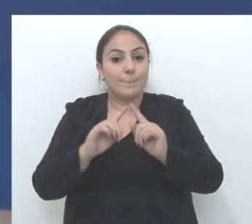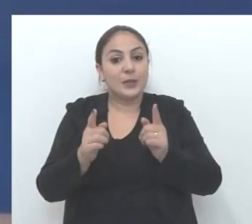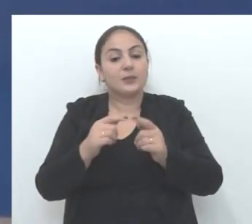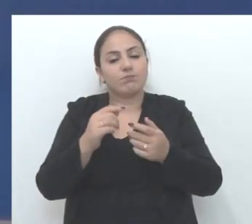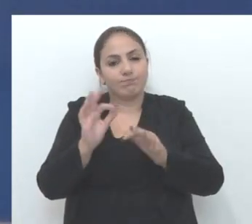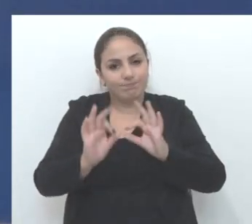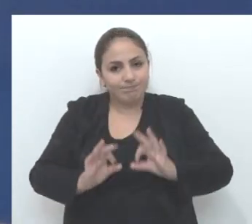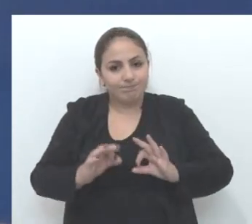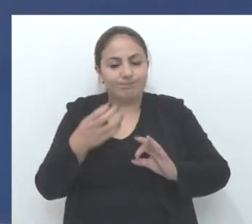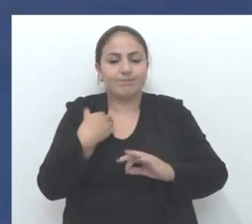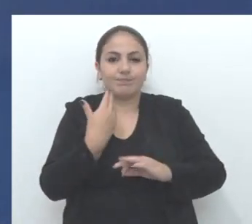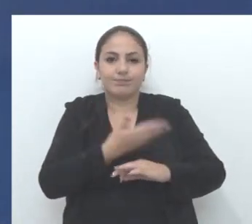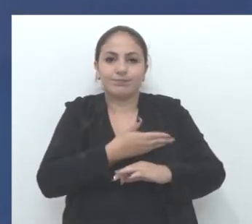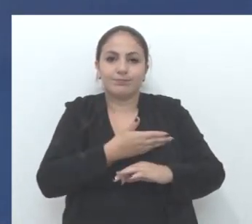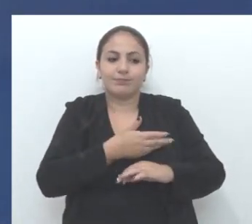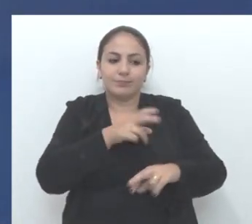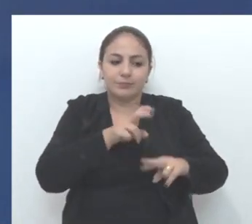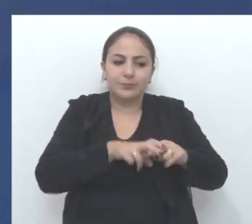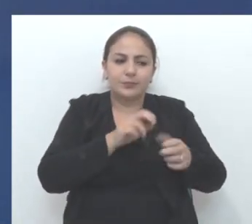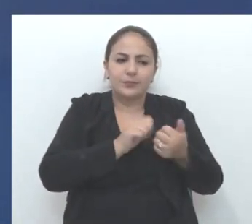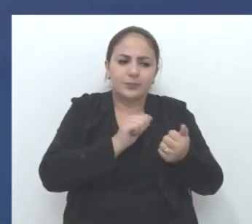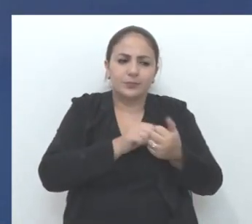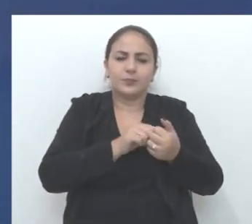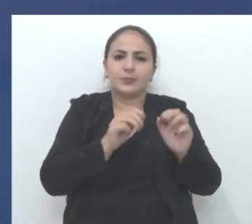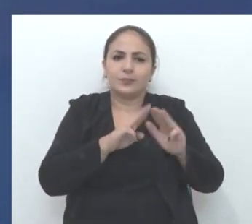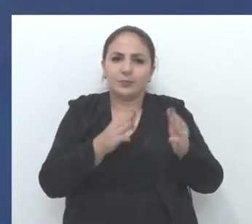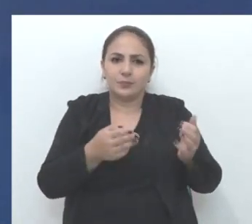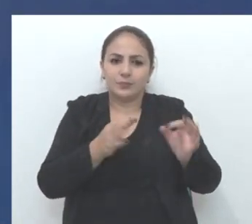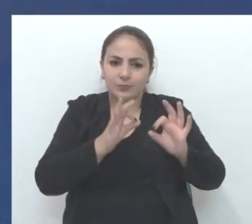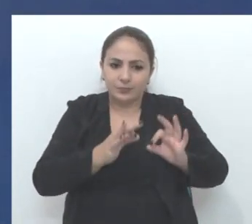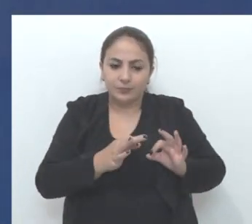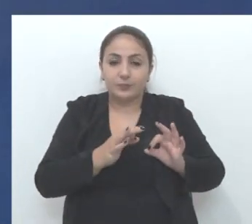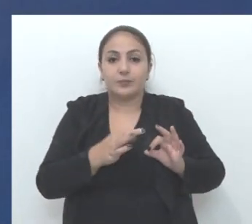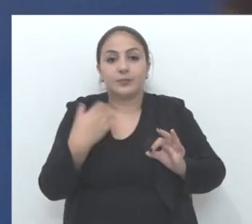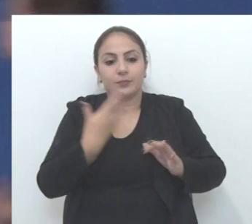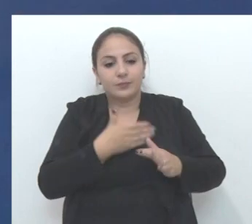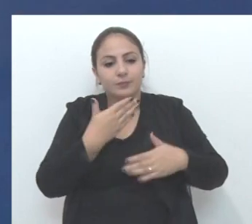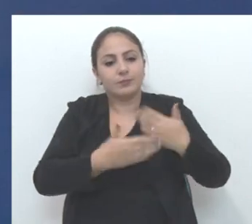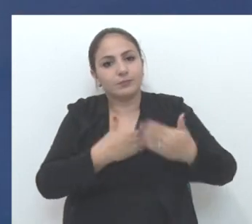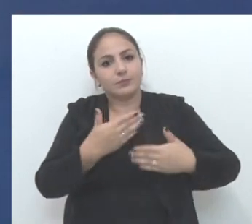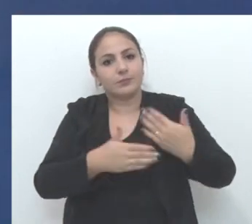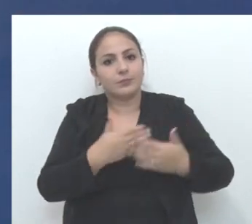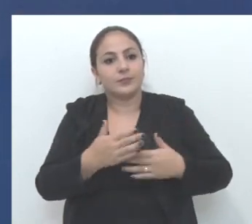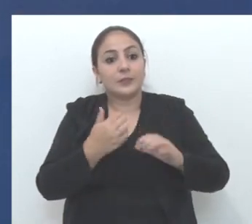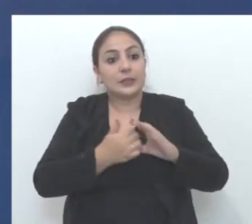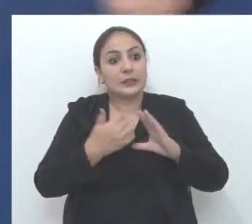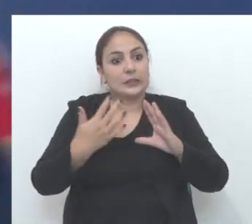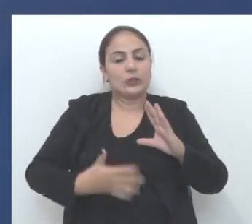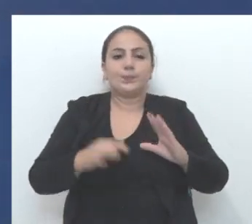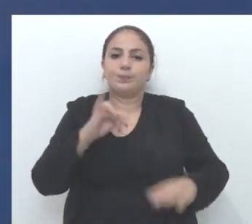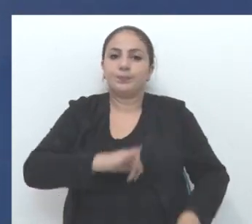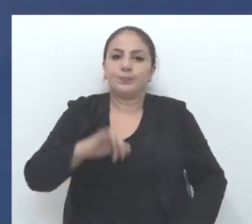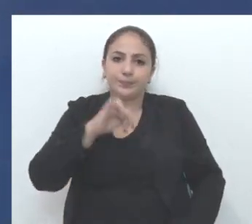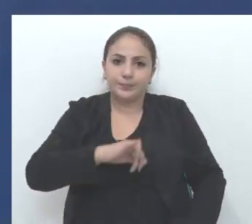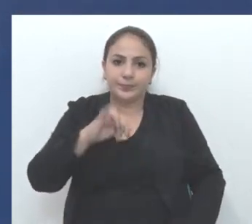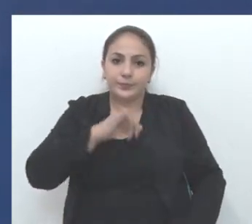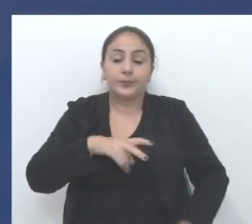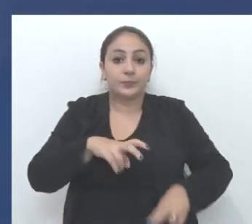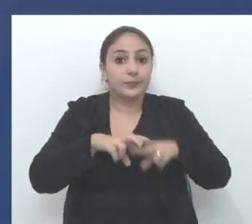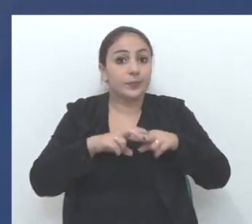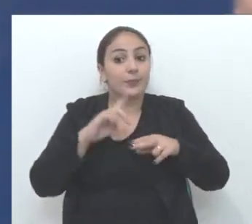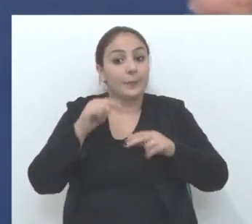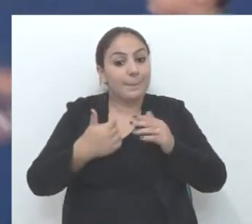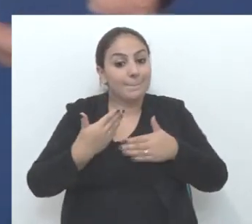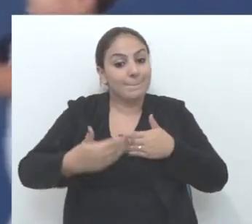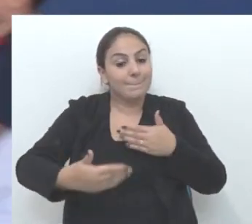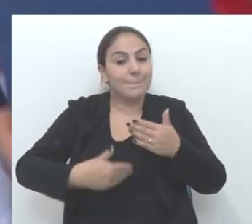Ainda são projetos que estamos sentando com a diretoria, onde estamos alinhavando alguns aspectos bem importantes,